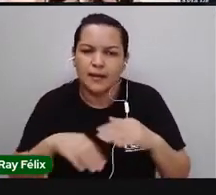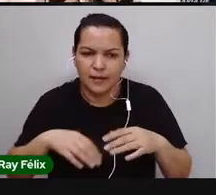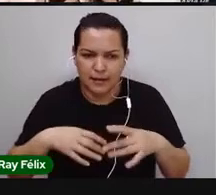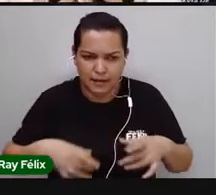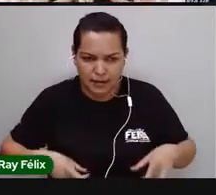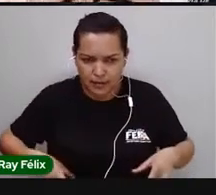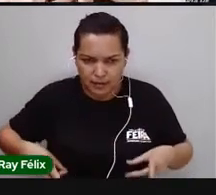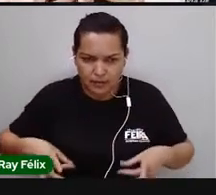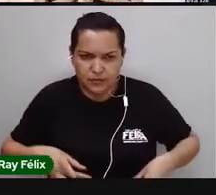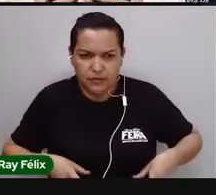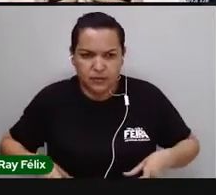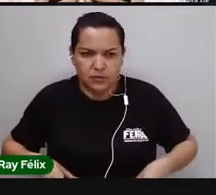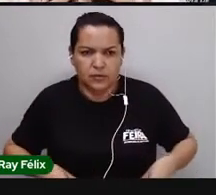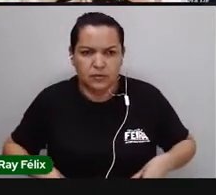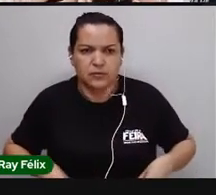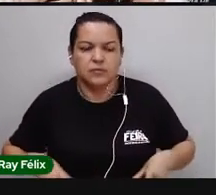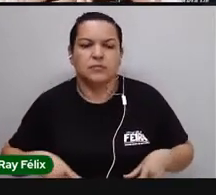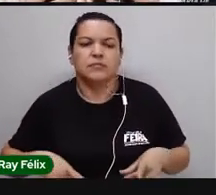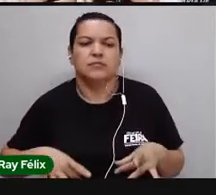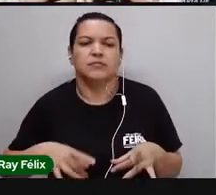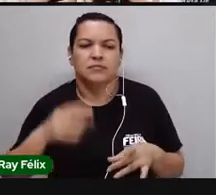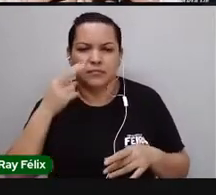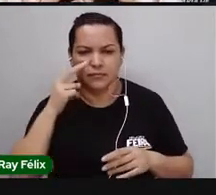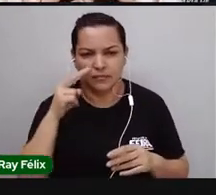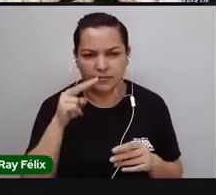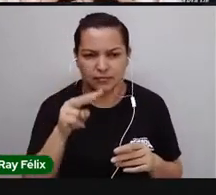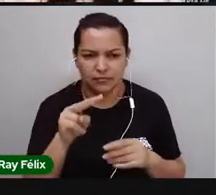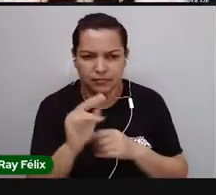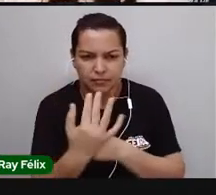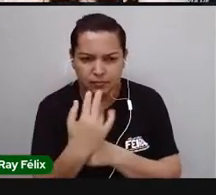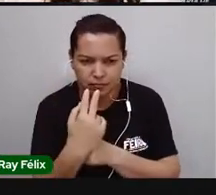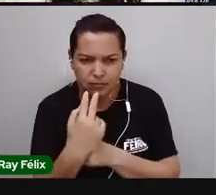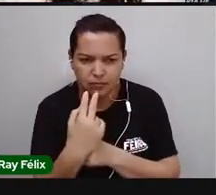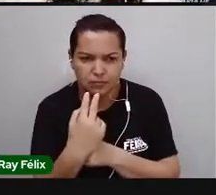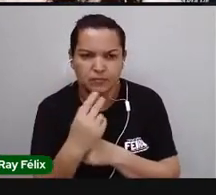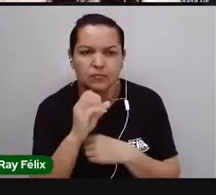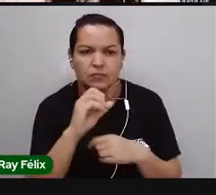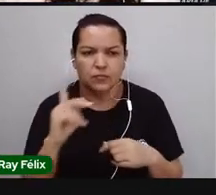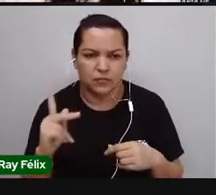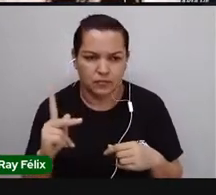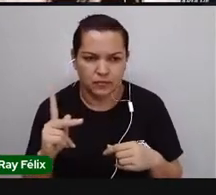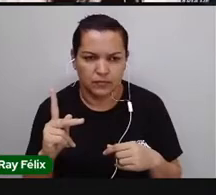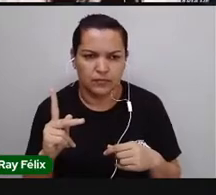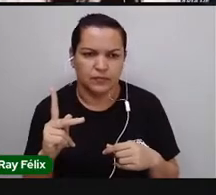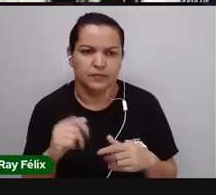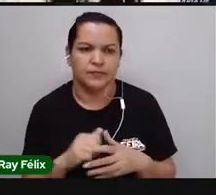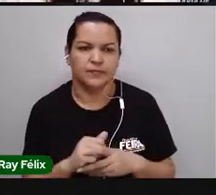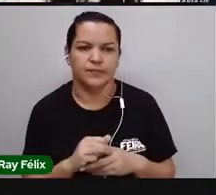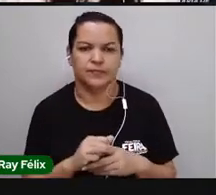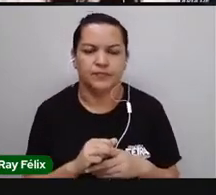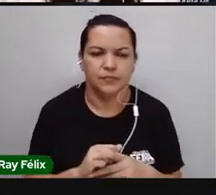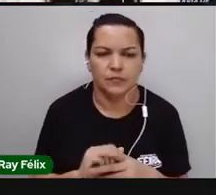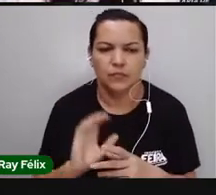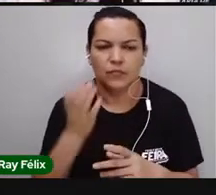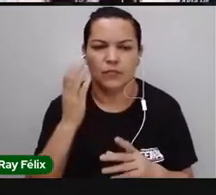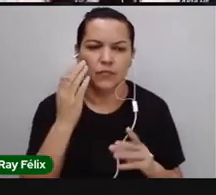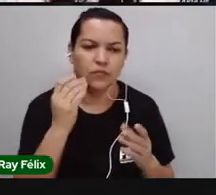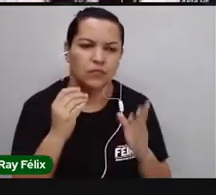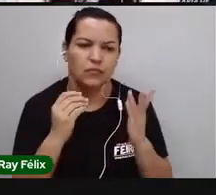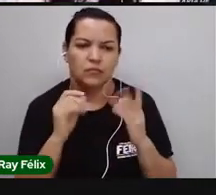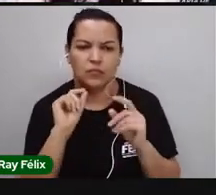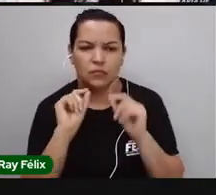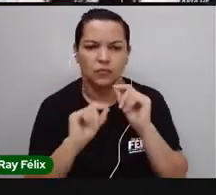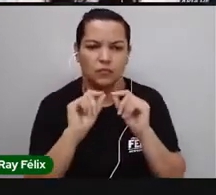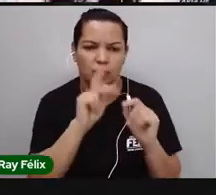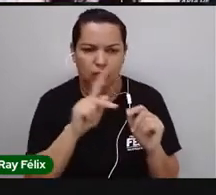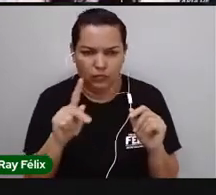nossas costelas, né? Da nossa caixa torácica, ok? E aí, o que que acontece? O que que a gente tem, então, pro,